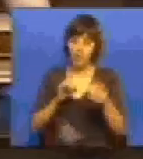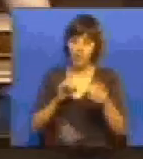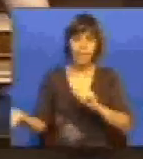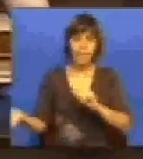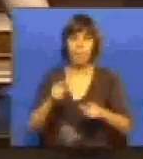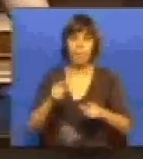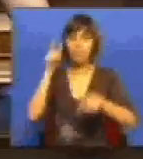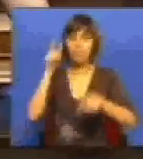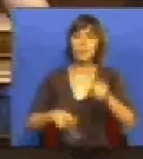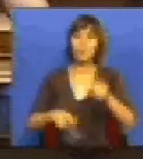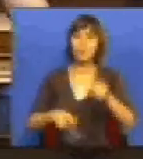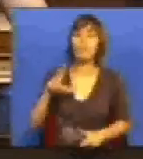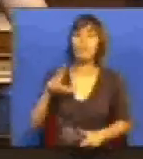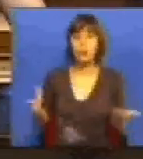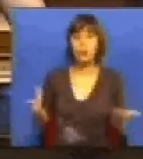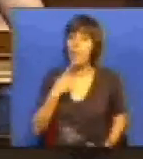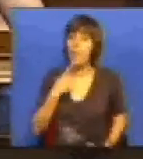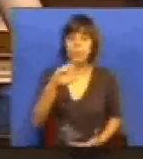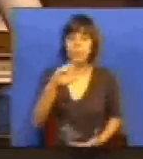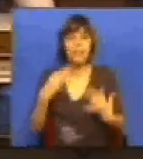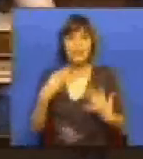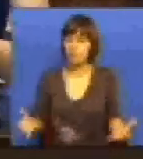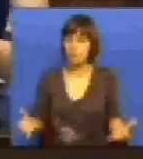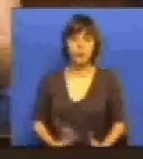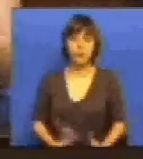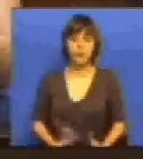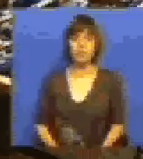debate dos cidadãos portugueses? É uma pergunta muito simples.